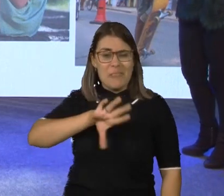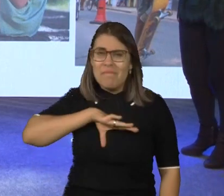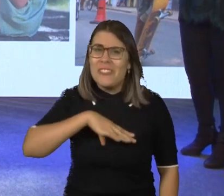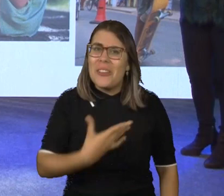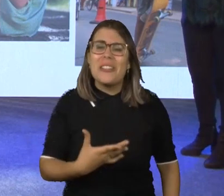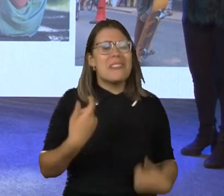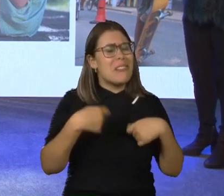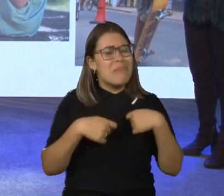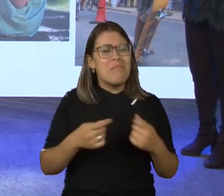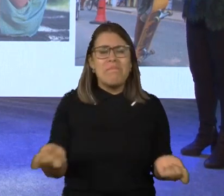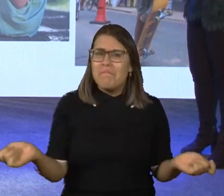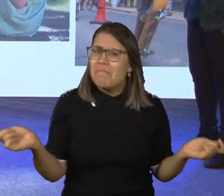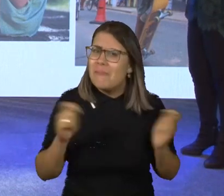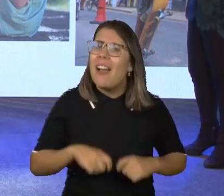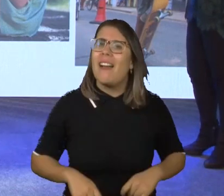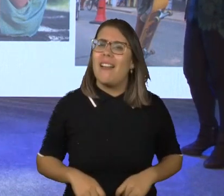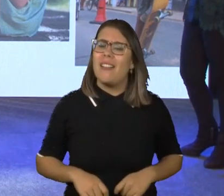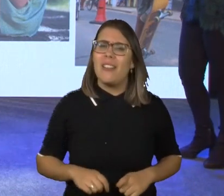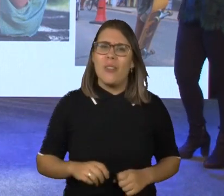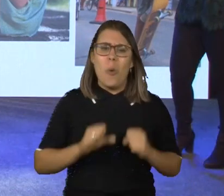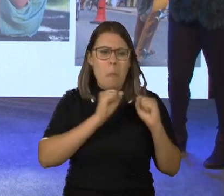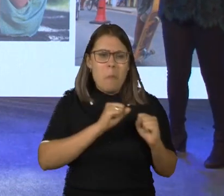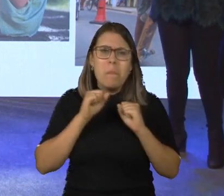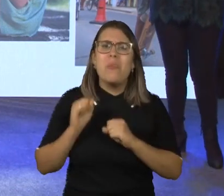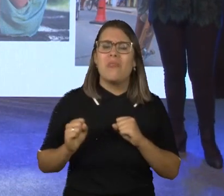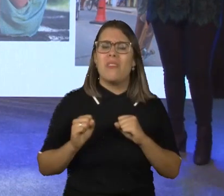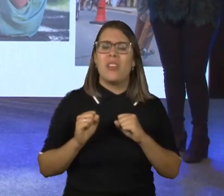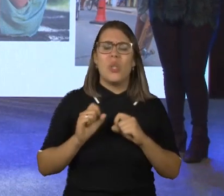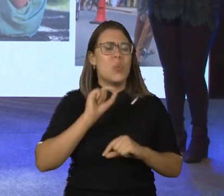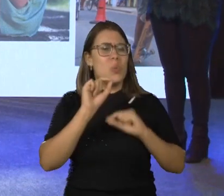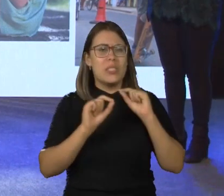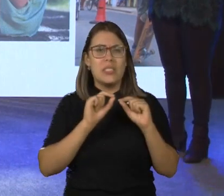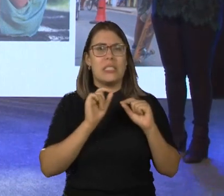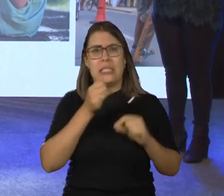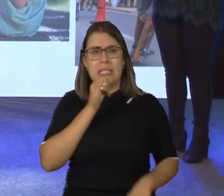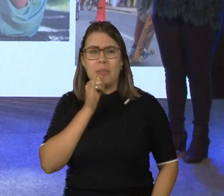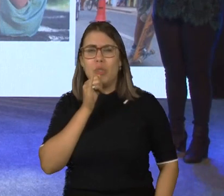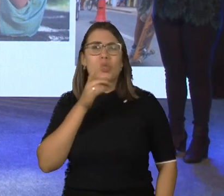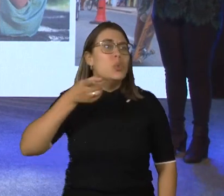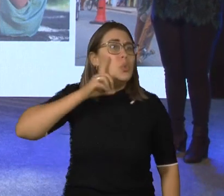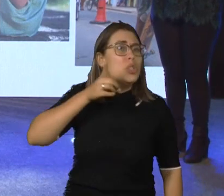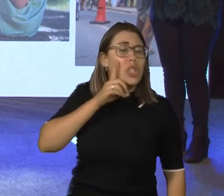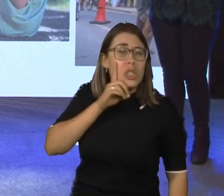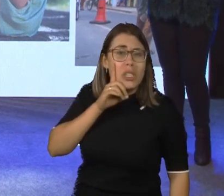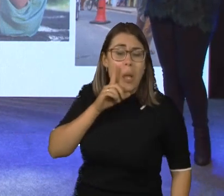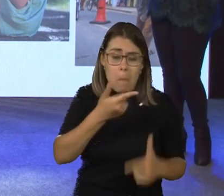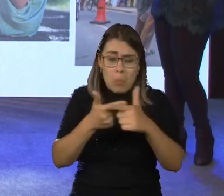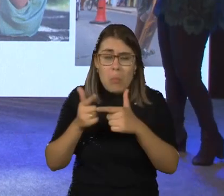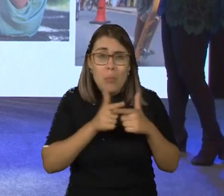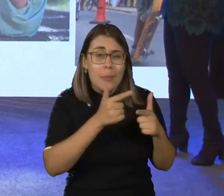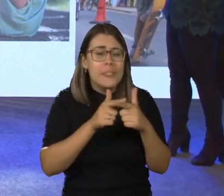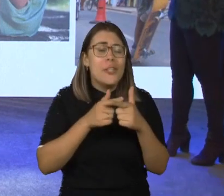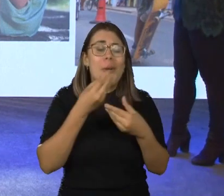que é o que vai dar aquele poder de se recuperar das coisas que a vida nos traz. Então,